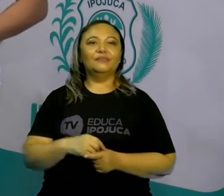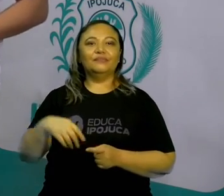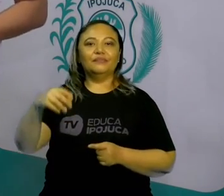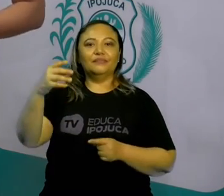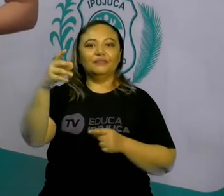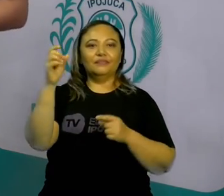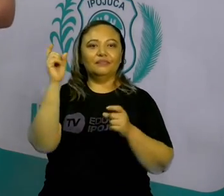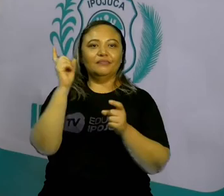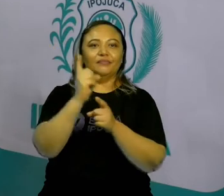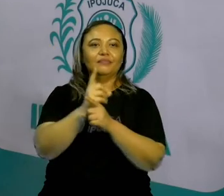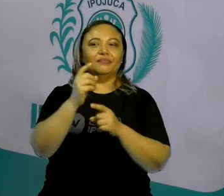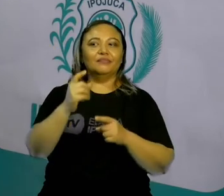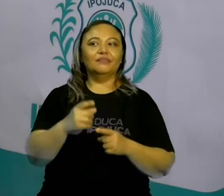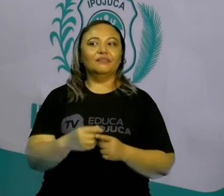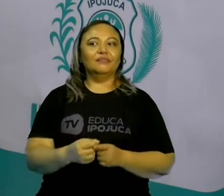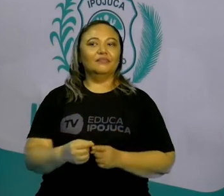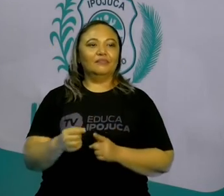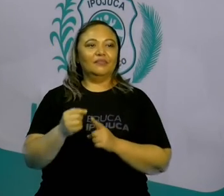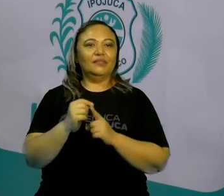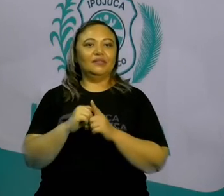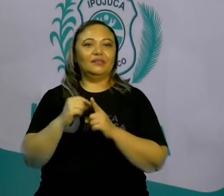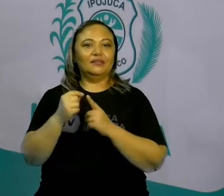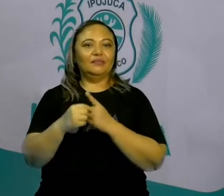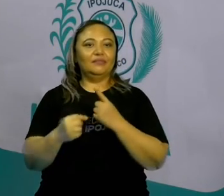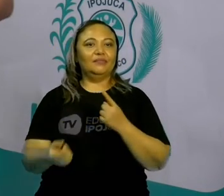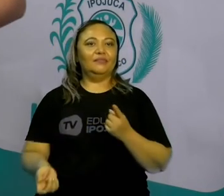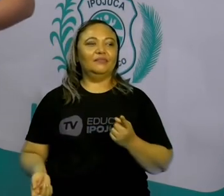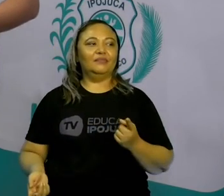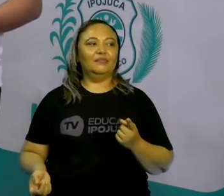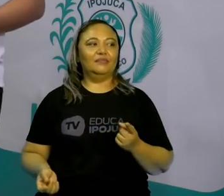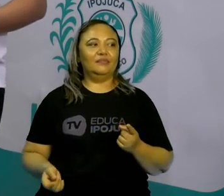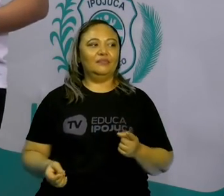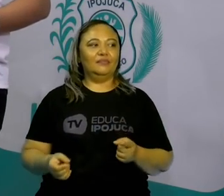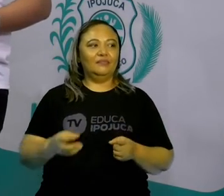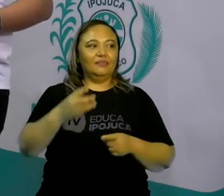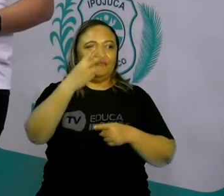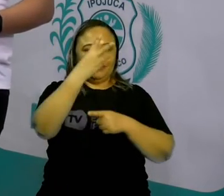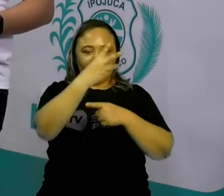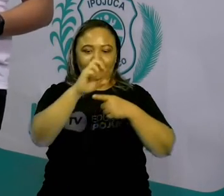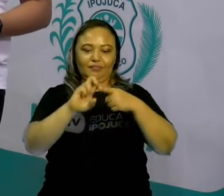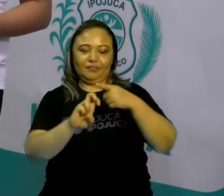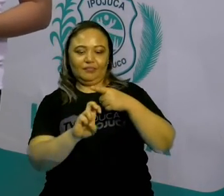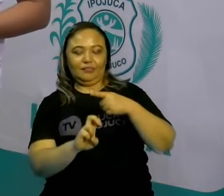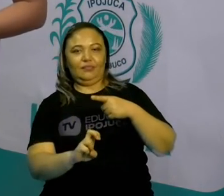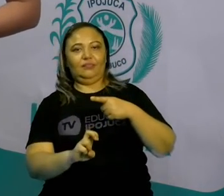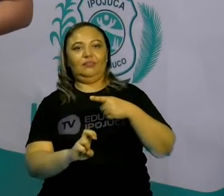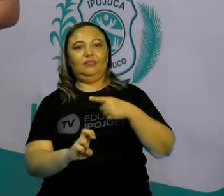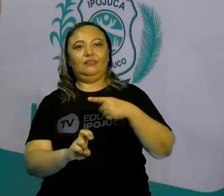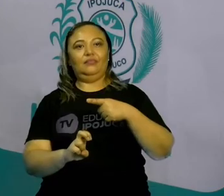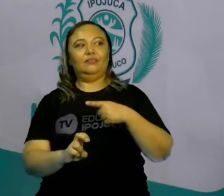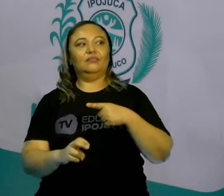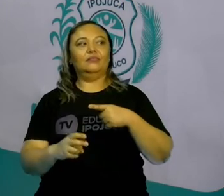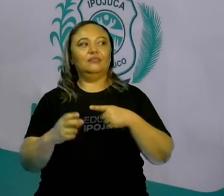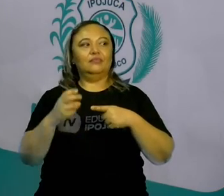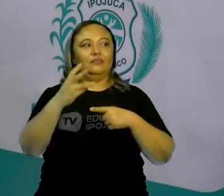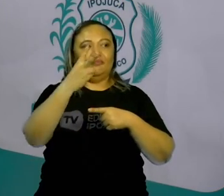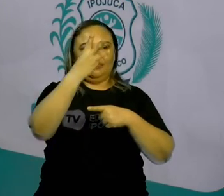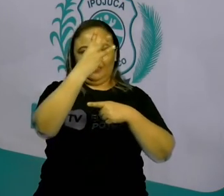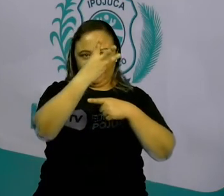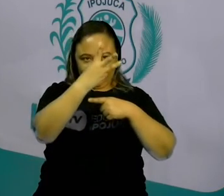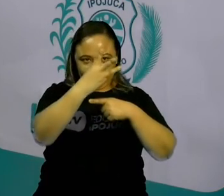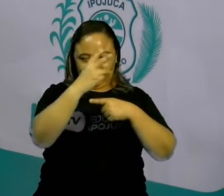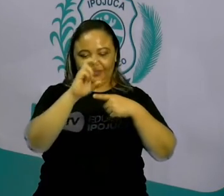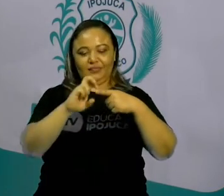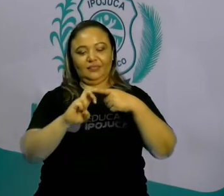de encontrar agora uma banana no total desse espaço? Três. Em cinco. Existem três bananas